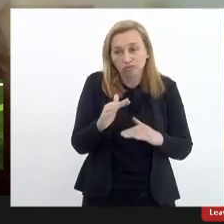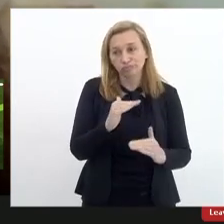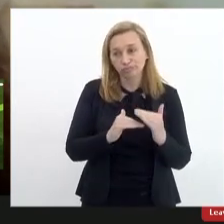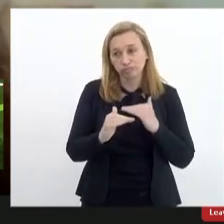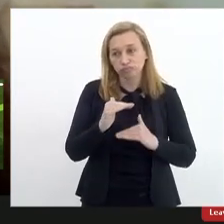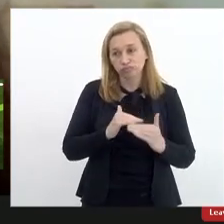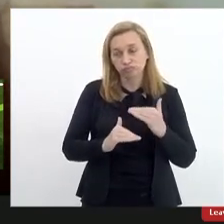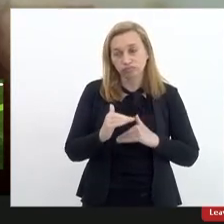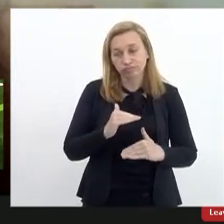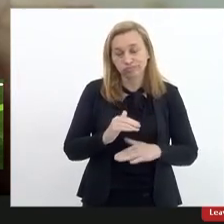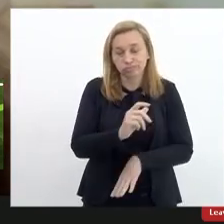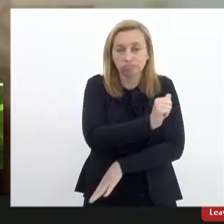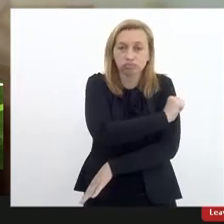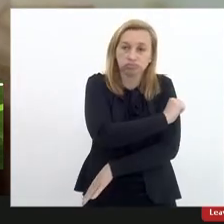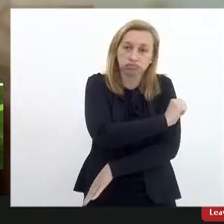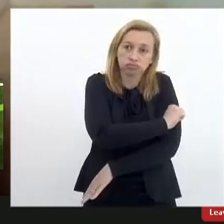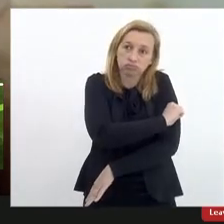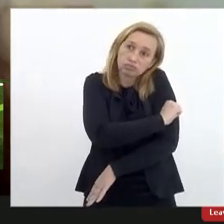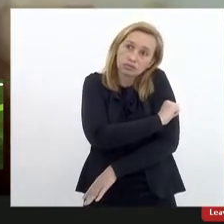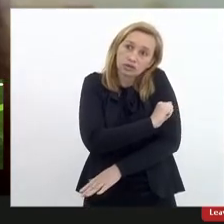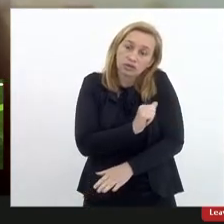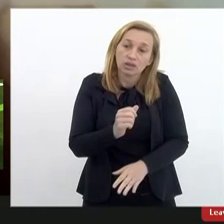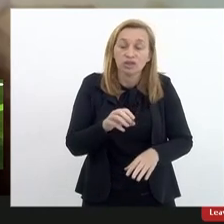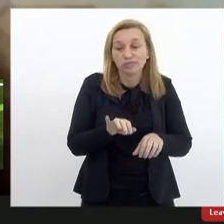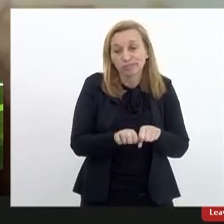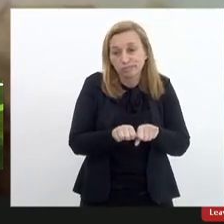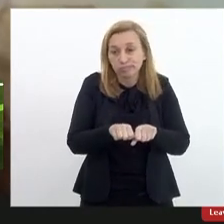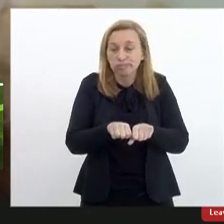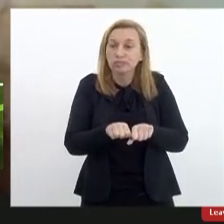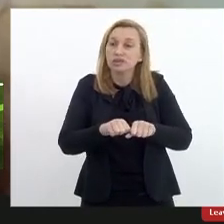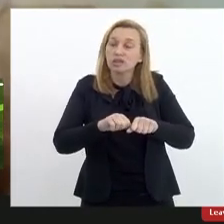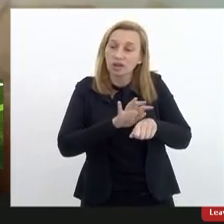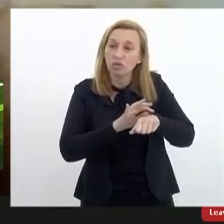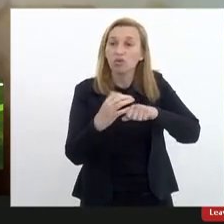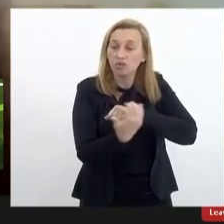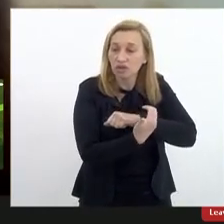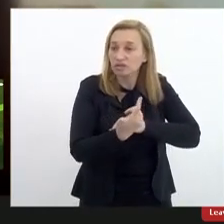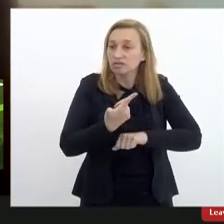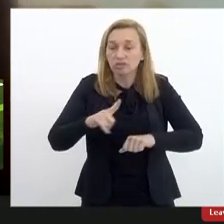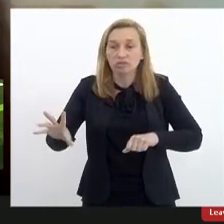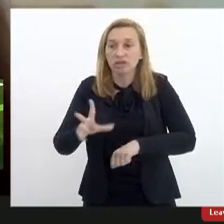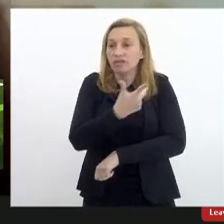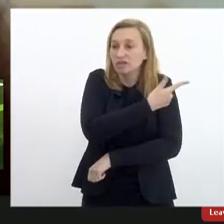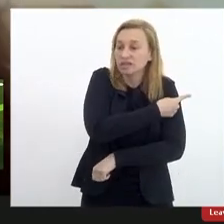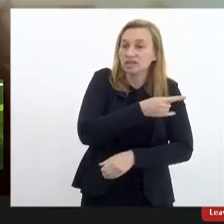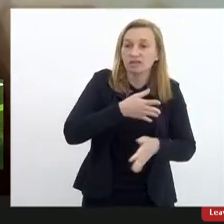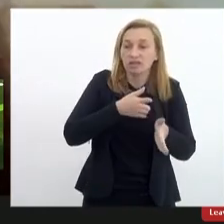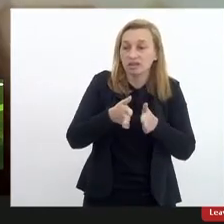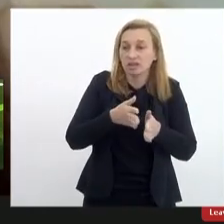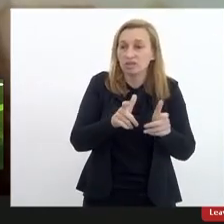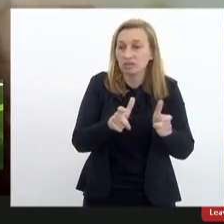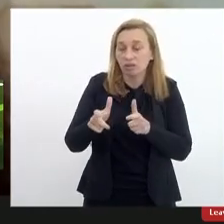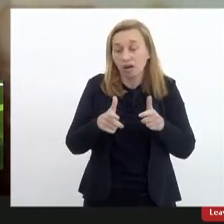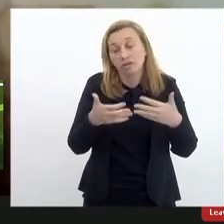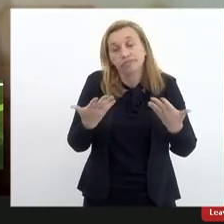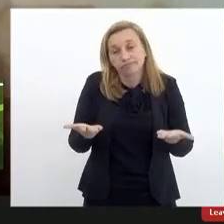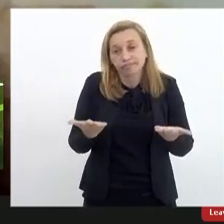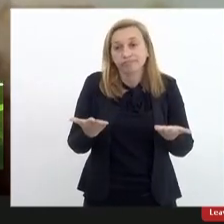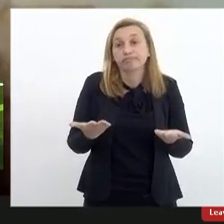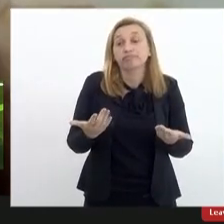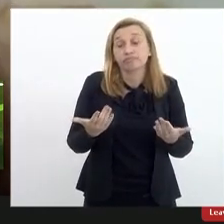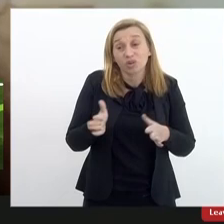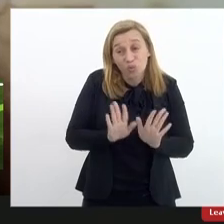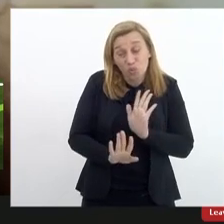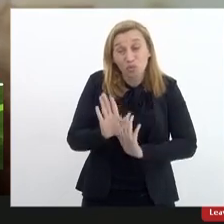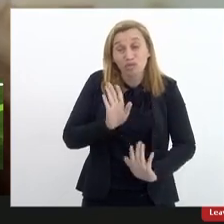dos alunos na questão da Covid de não ter vacinas acessos físicos então acho que vai ter que ter um